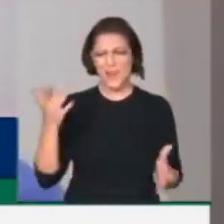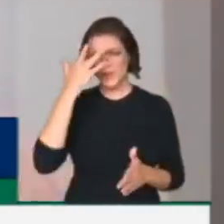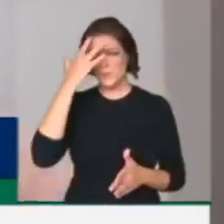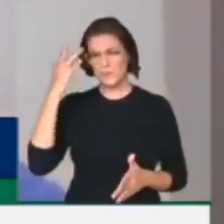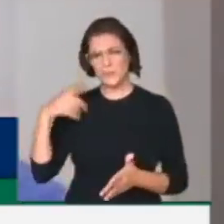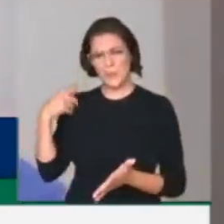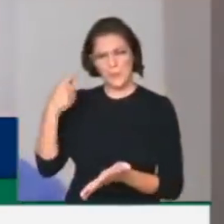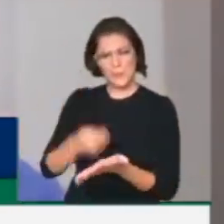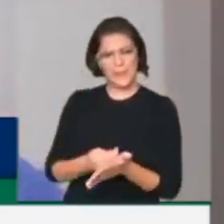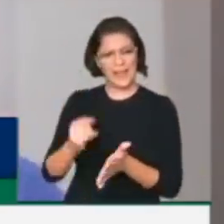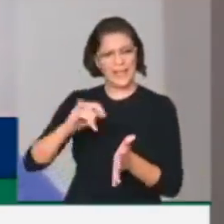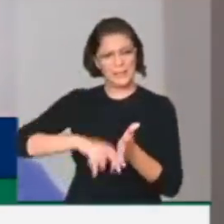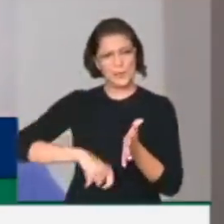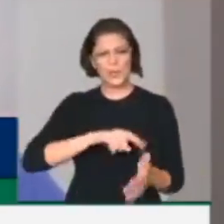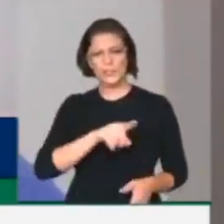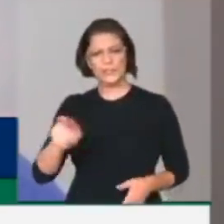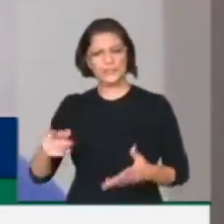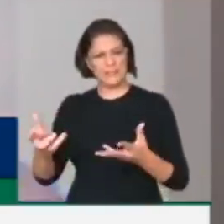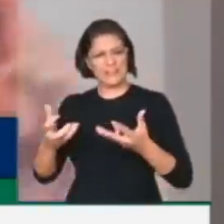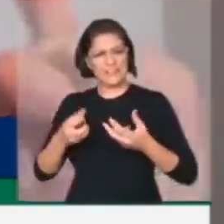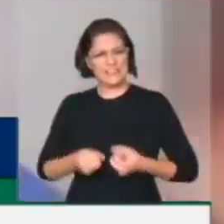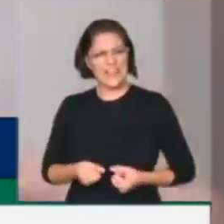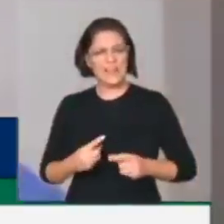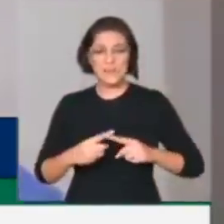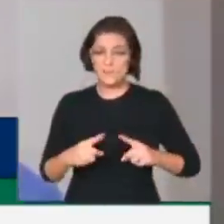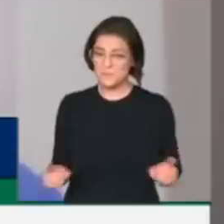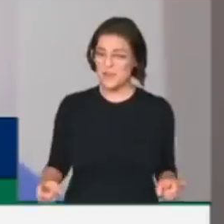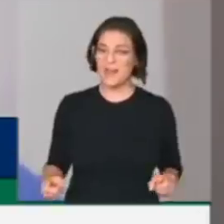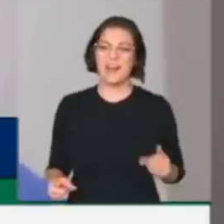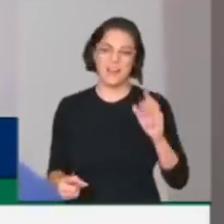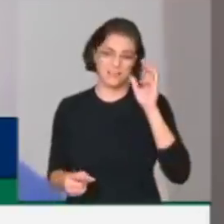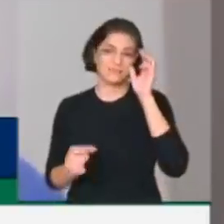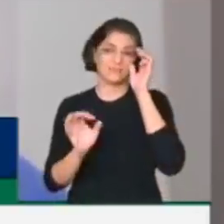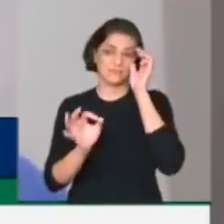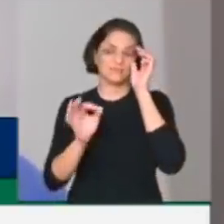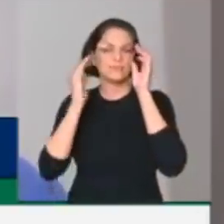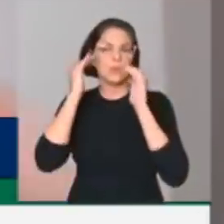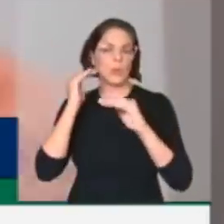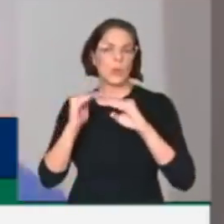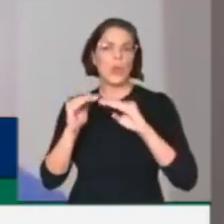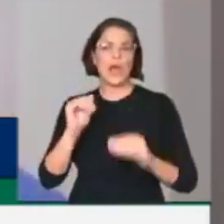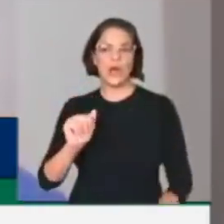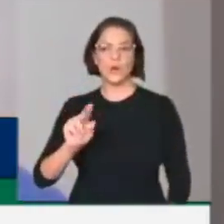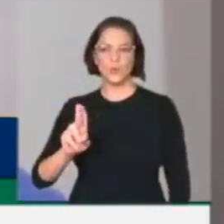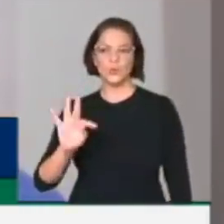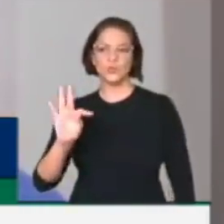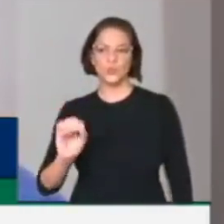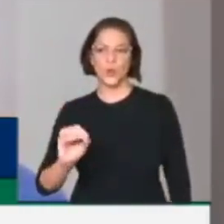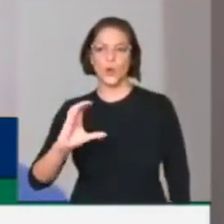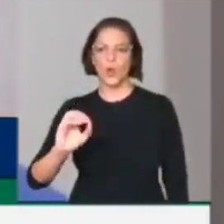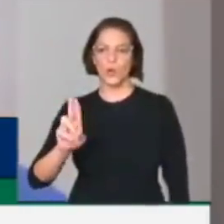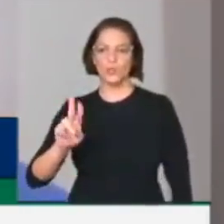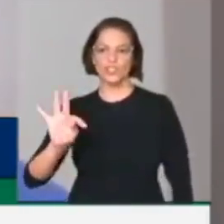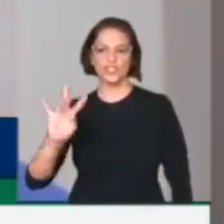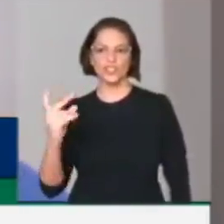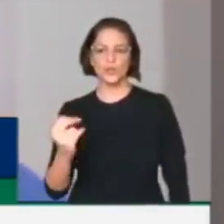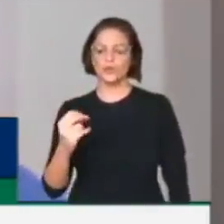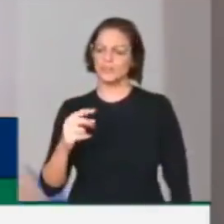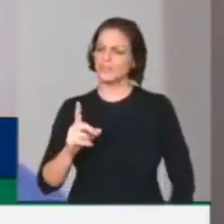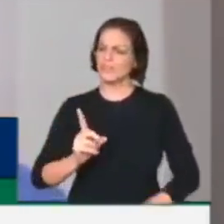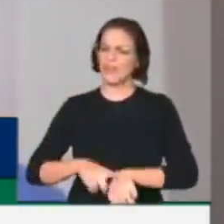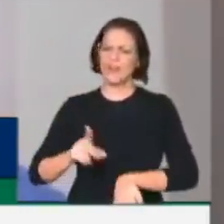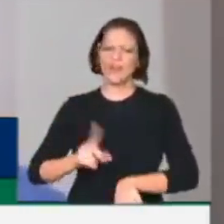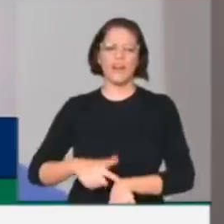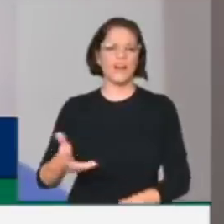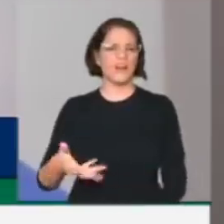salário todo mês no seu bolso, na sua conta bancária. Agora, como muito bem disse o deputado Augusto Coutinho, já passou da hora desse parlamento deliberar